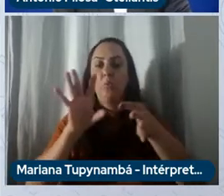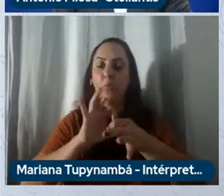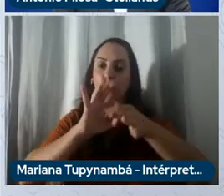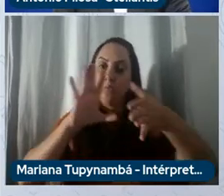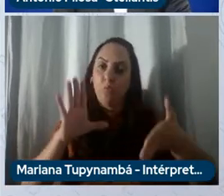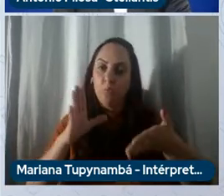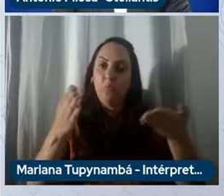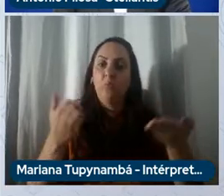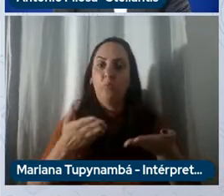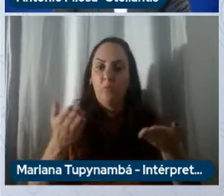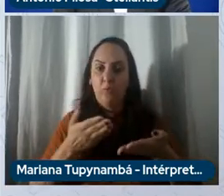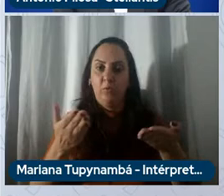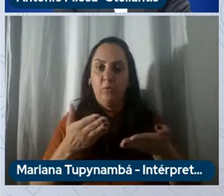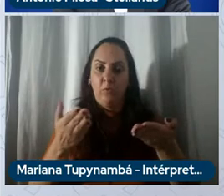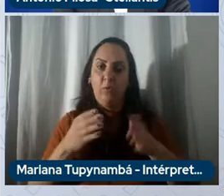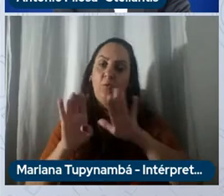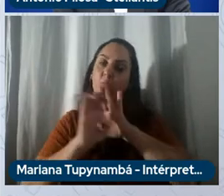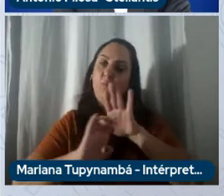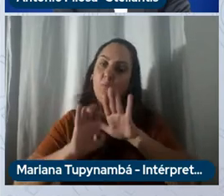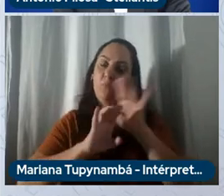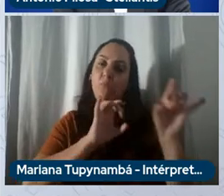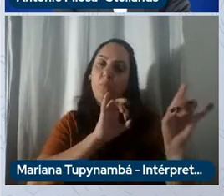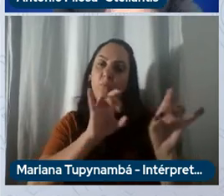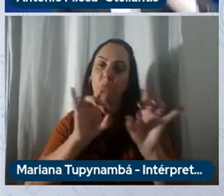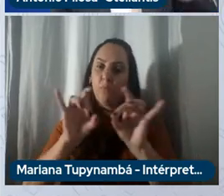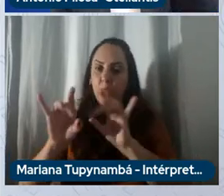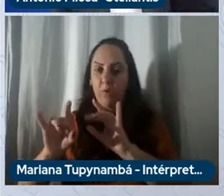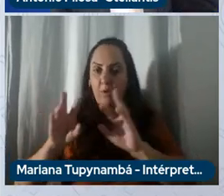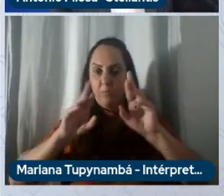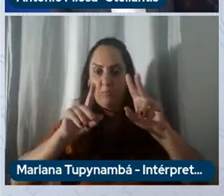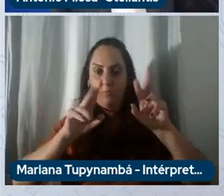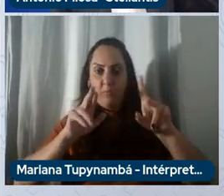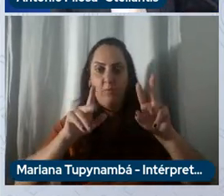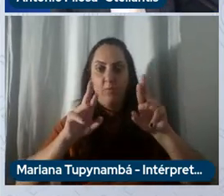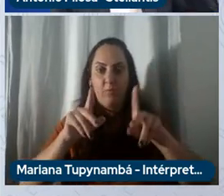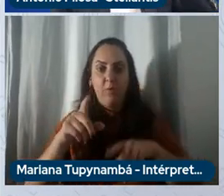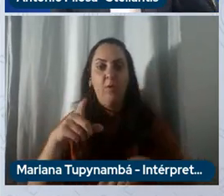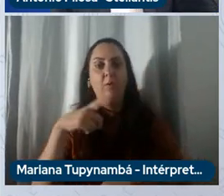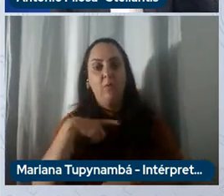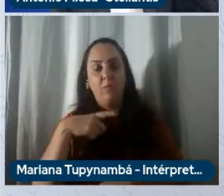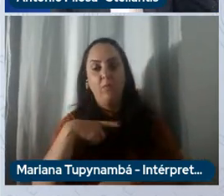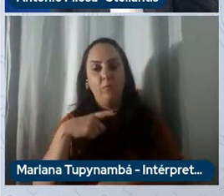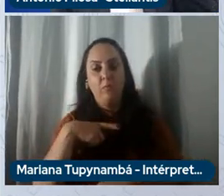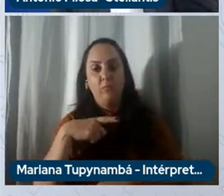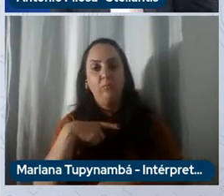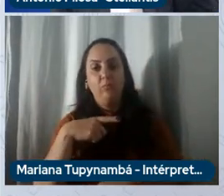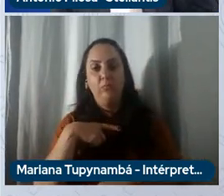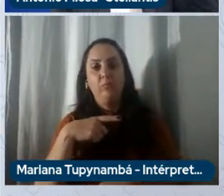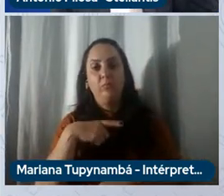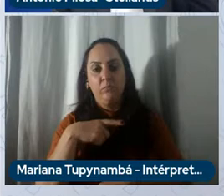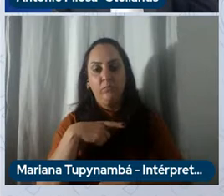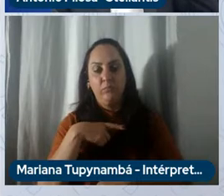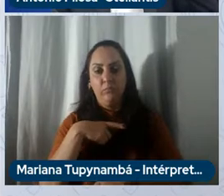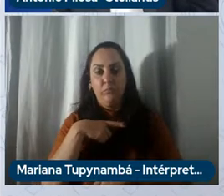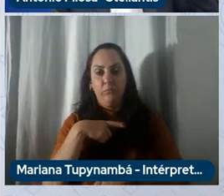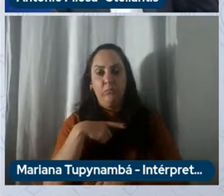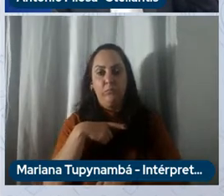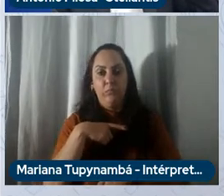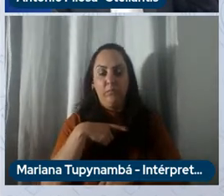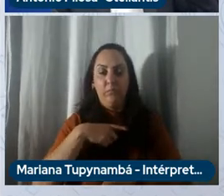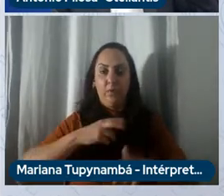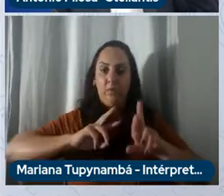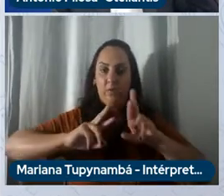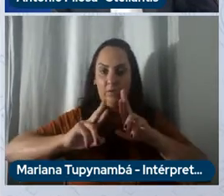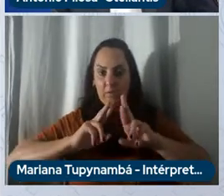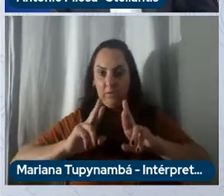pelo Stellantis em especial diferencial as soluções que a Stellantis tem com relação a